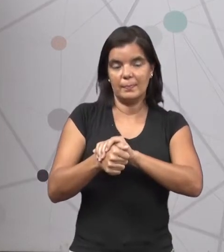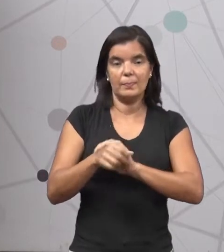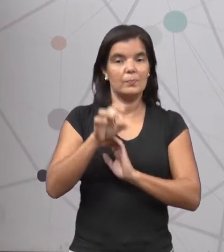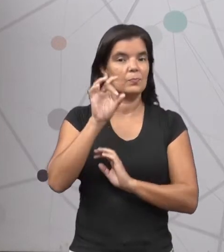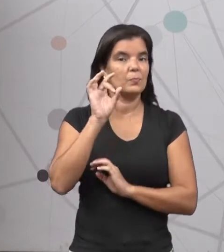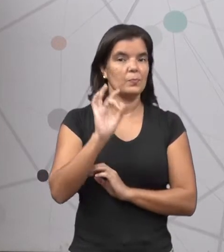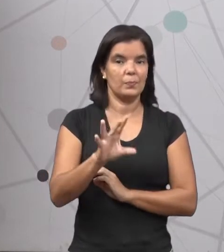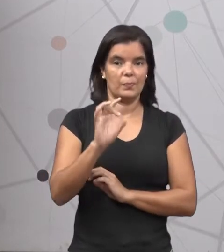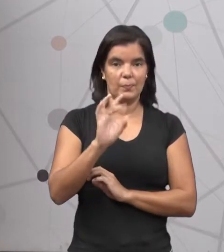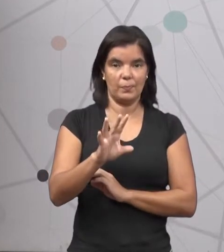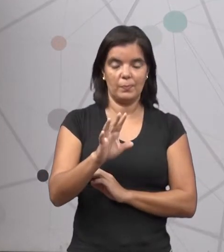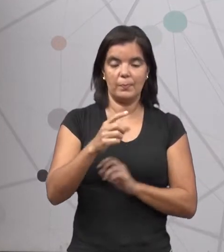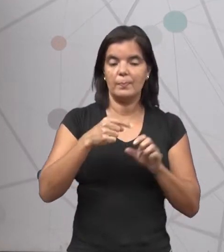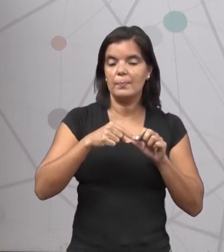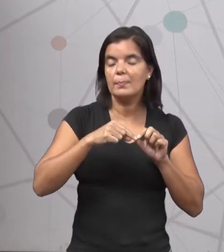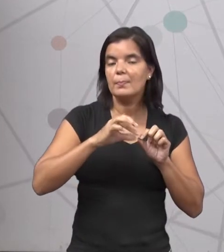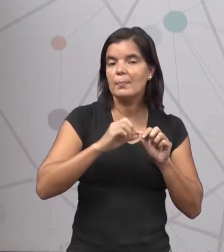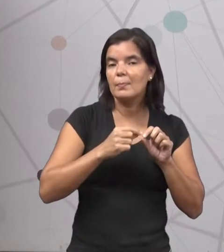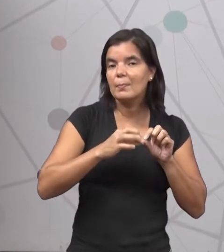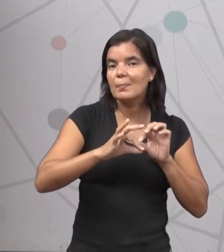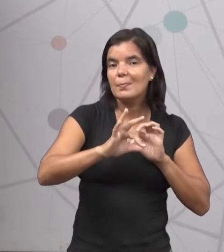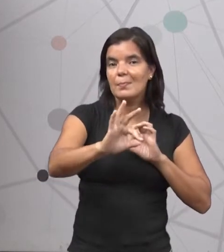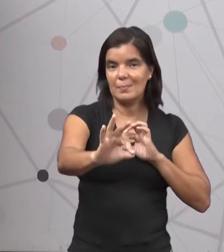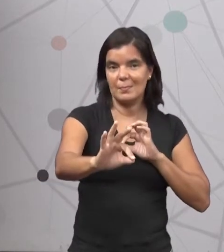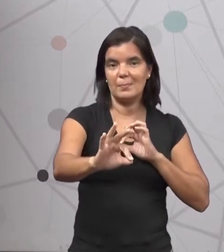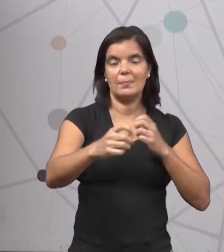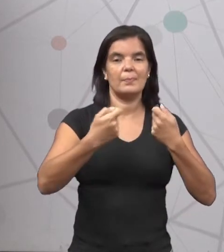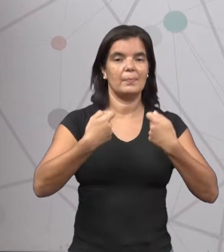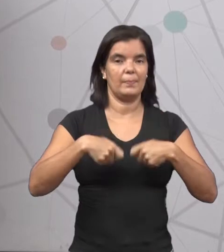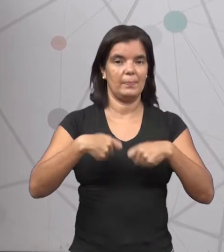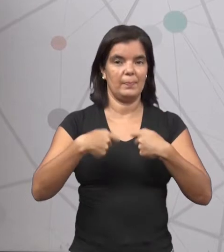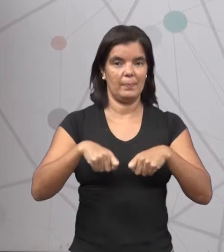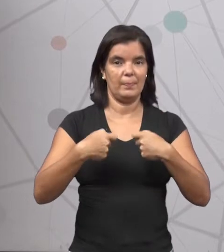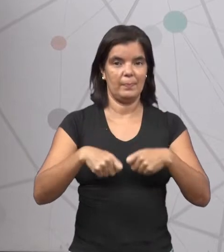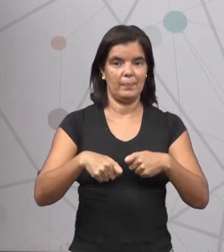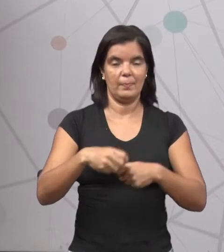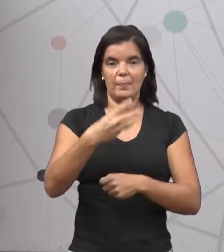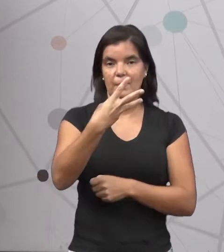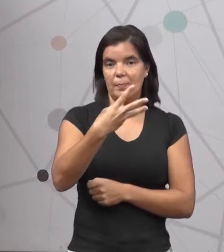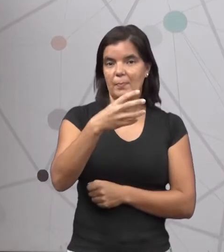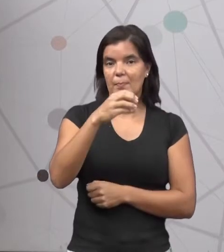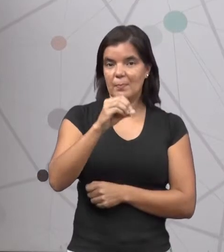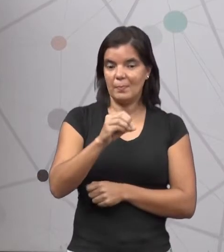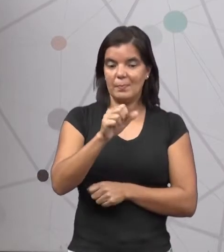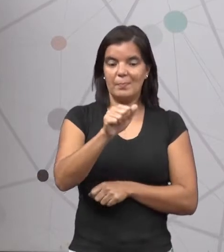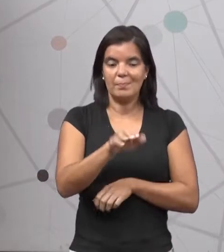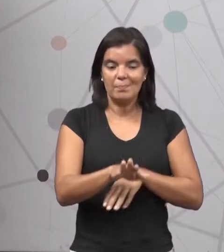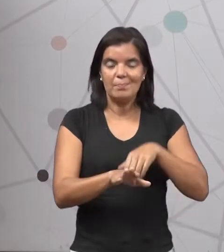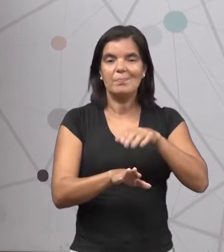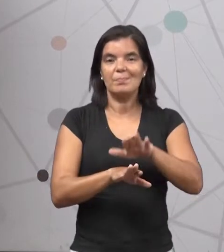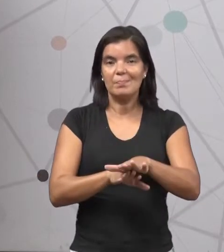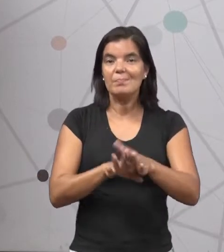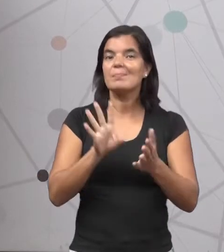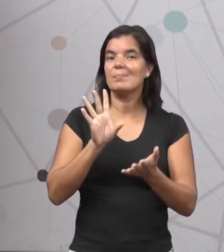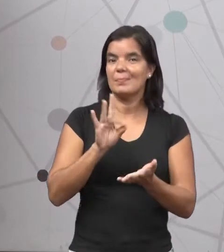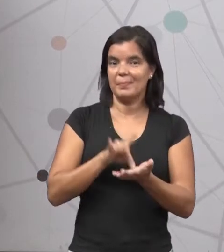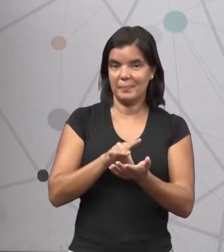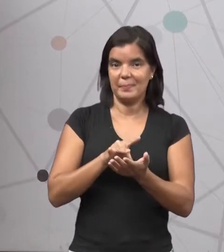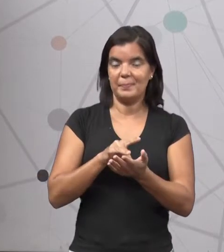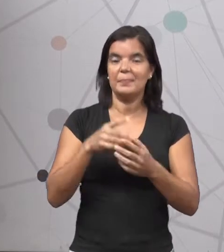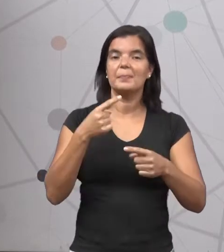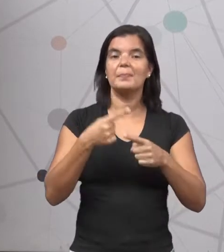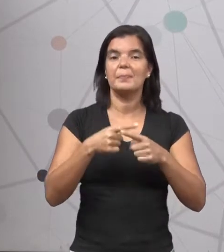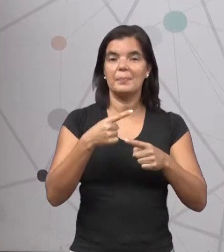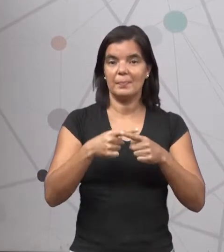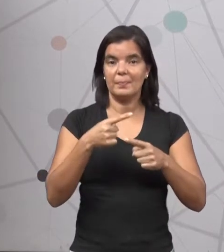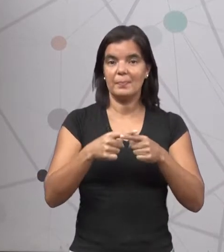Somente na ida precisou dar 30 passos, não é mesmo? porque